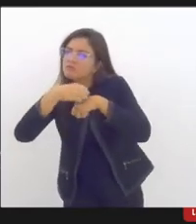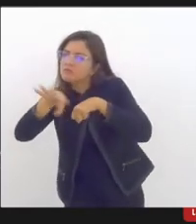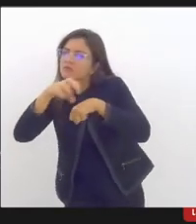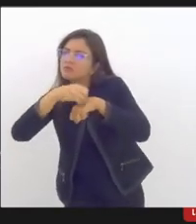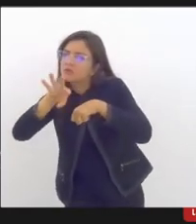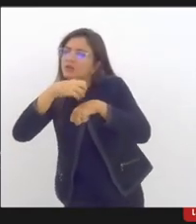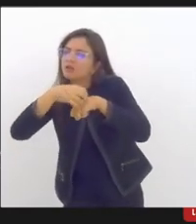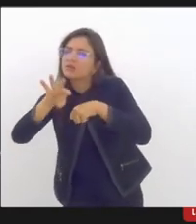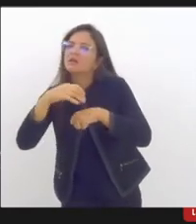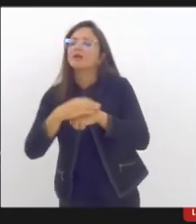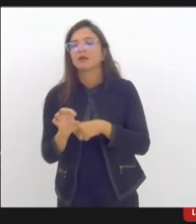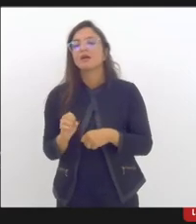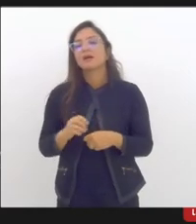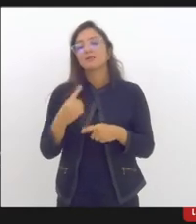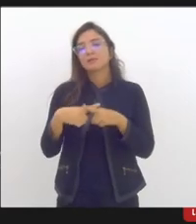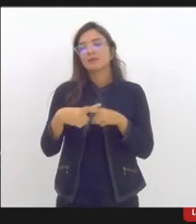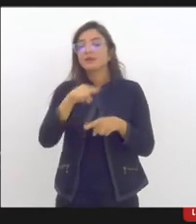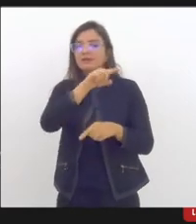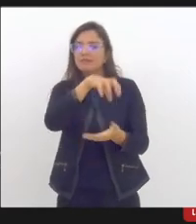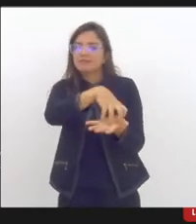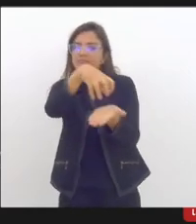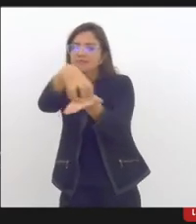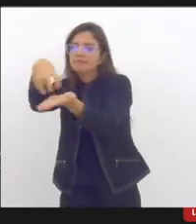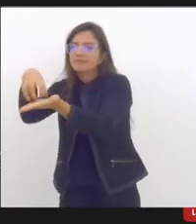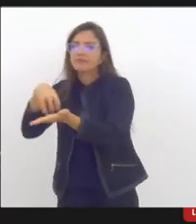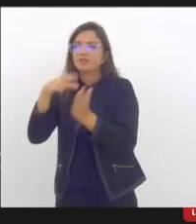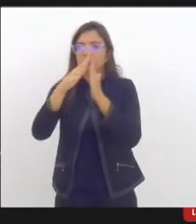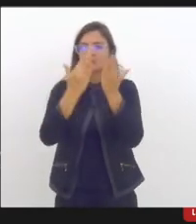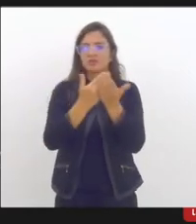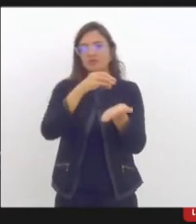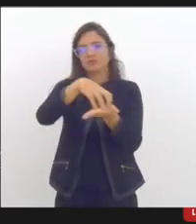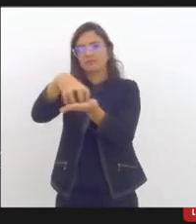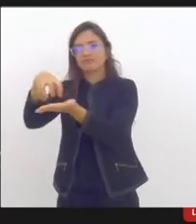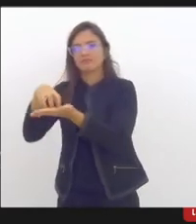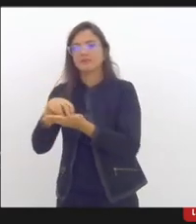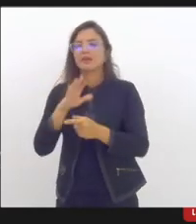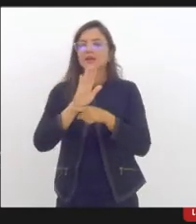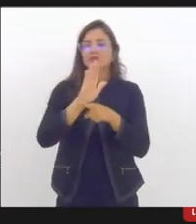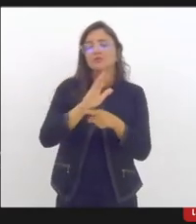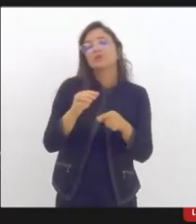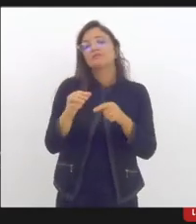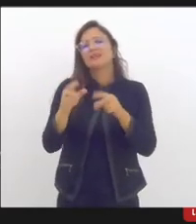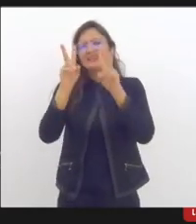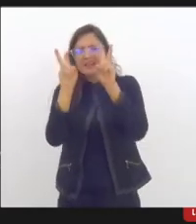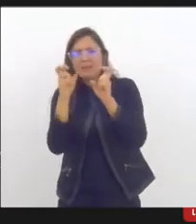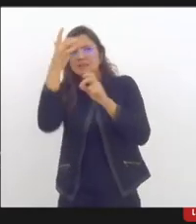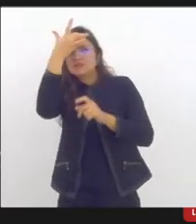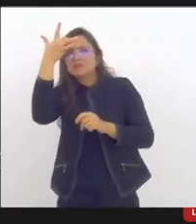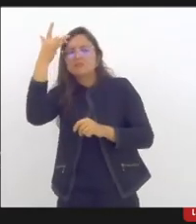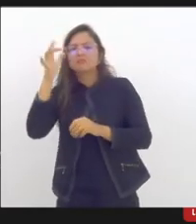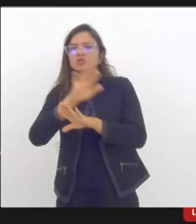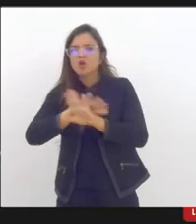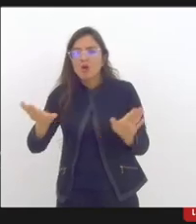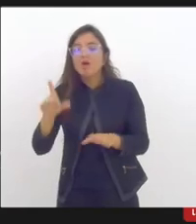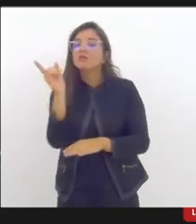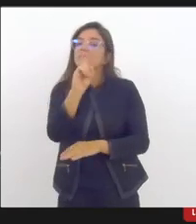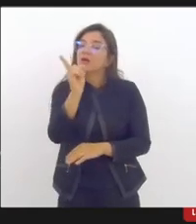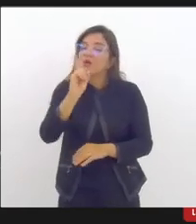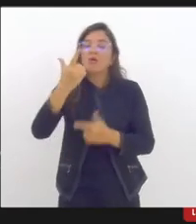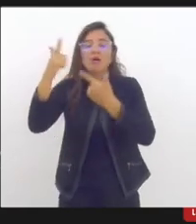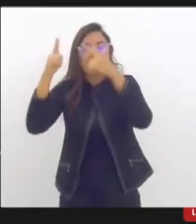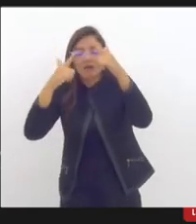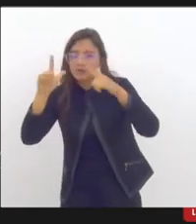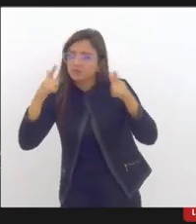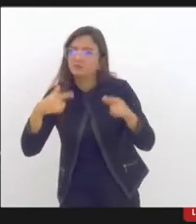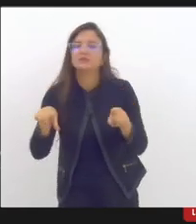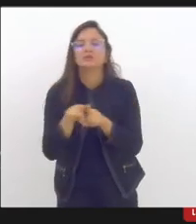às nossas unidades escolares. Não só na temática de saúde mental, como também, né? Nas demais questões